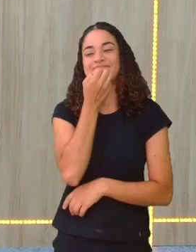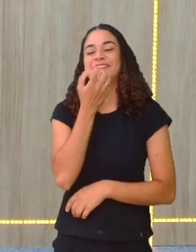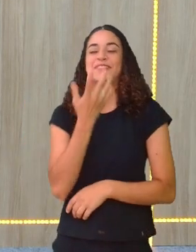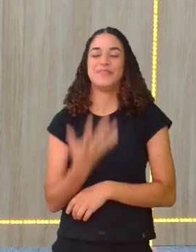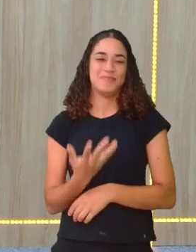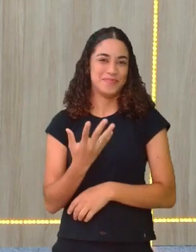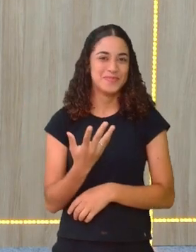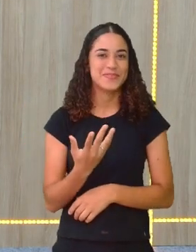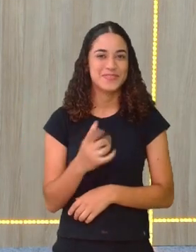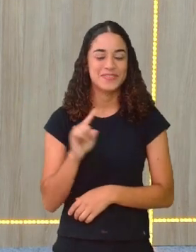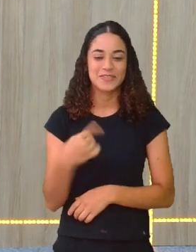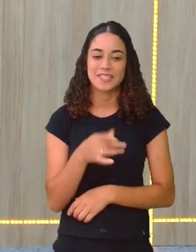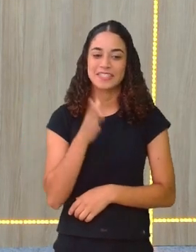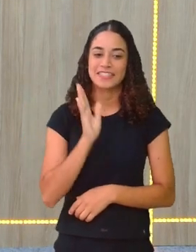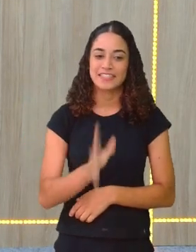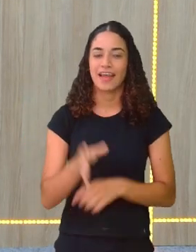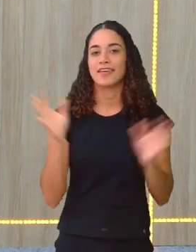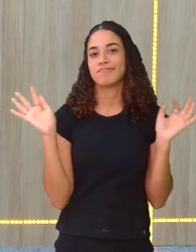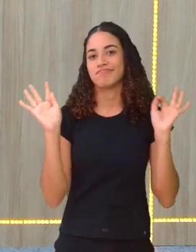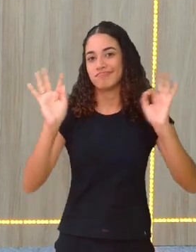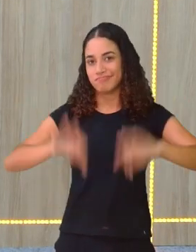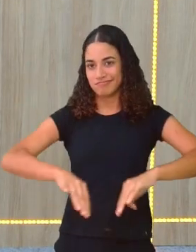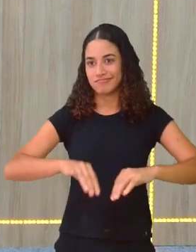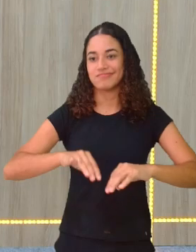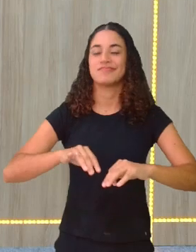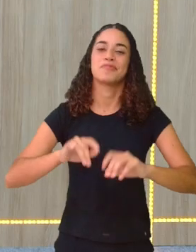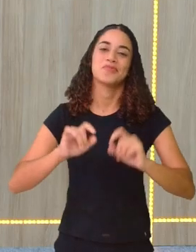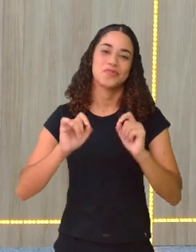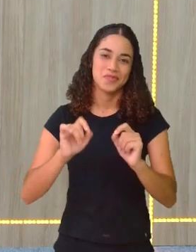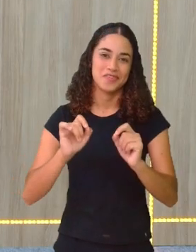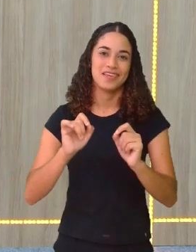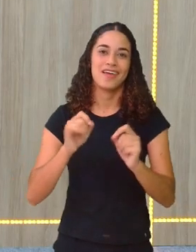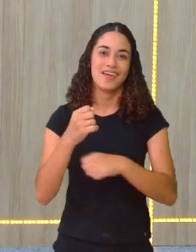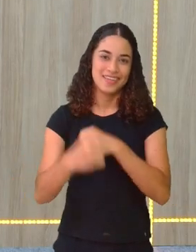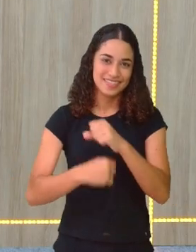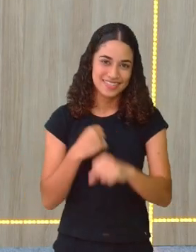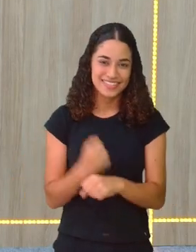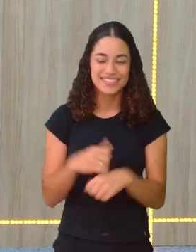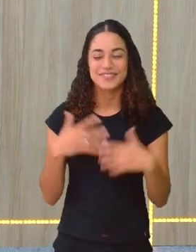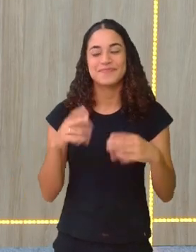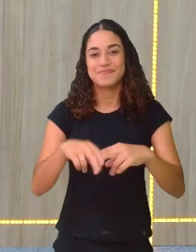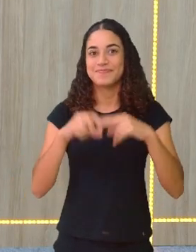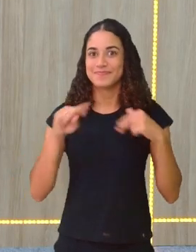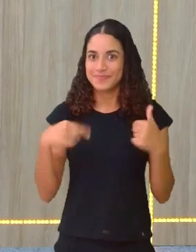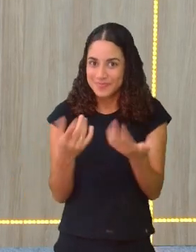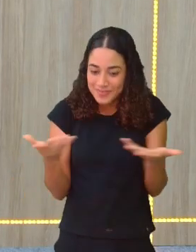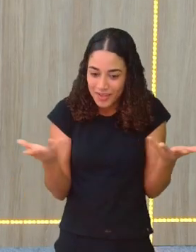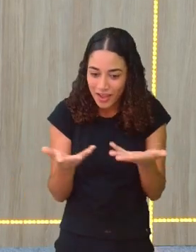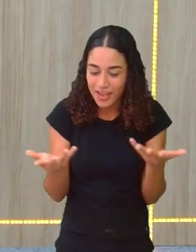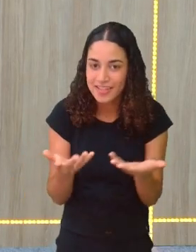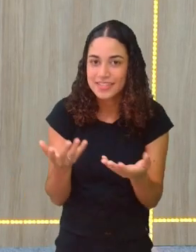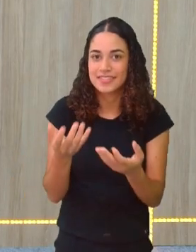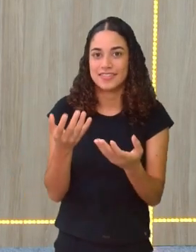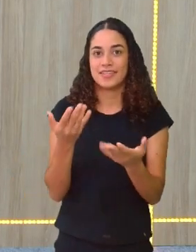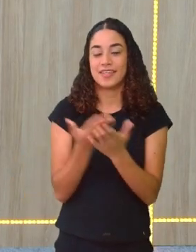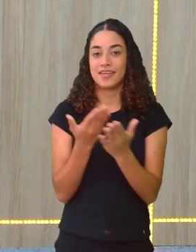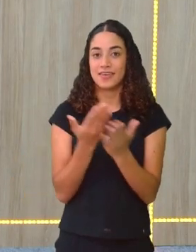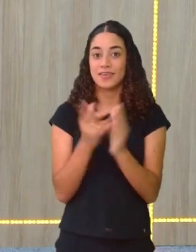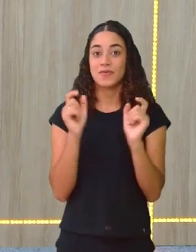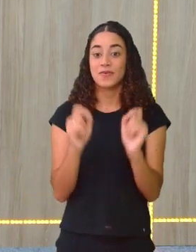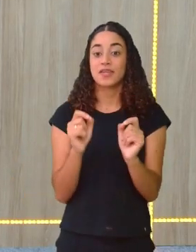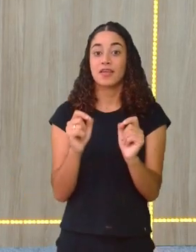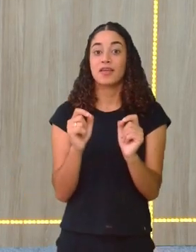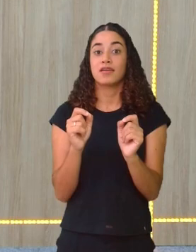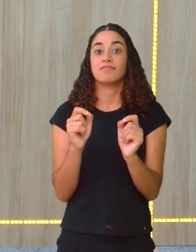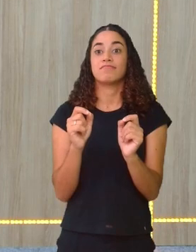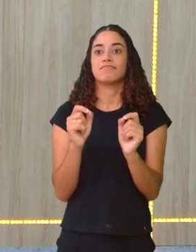boa, né? A gente concluir, fechar um ciclo. E aí, a gente está fazendo essa aula hoje, fechando também a nossa aula